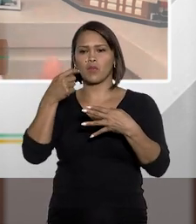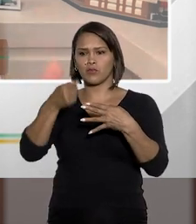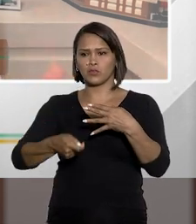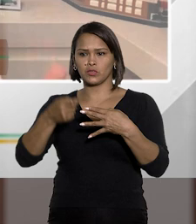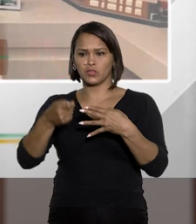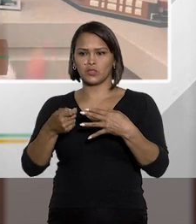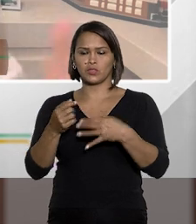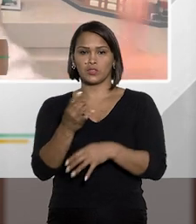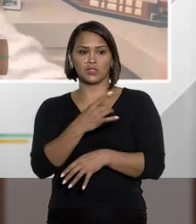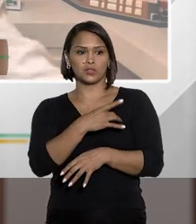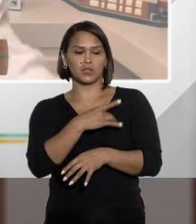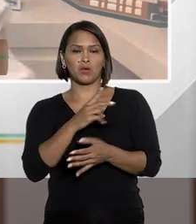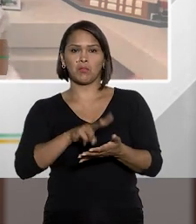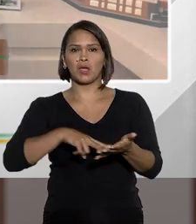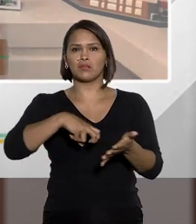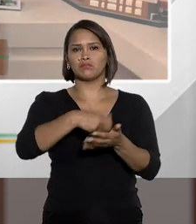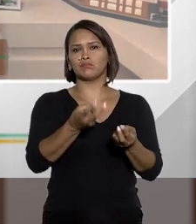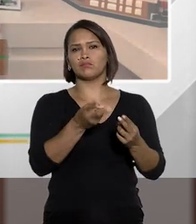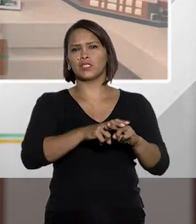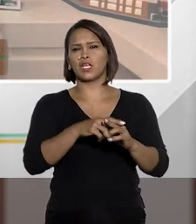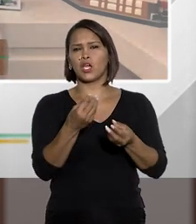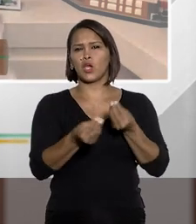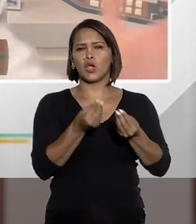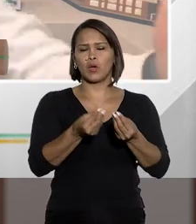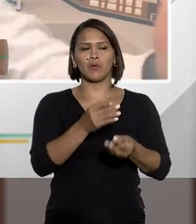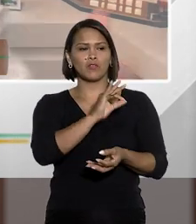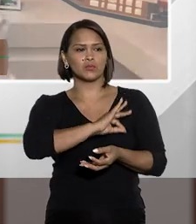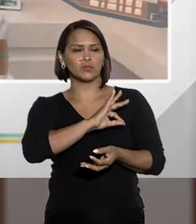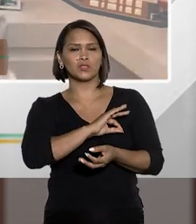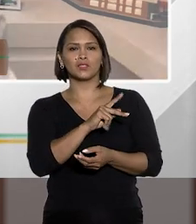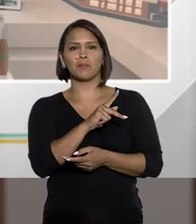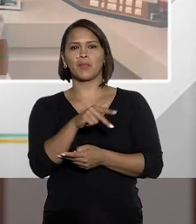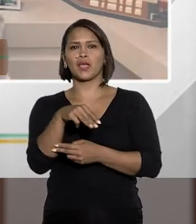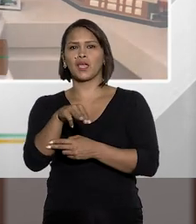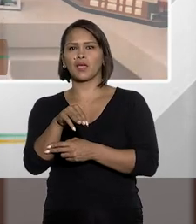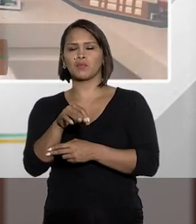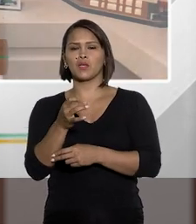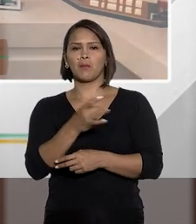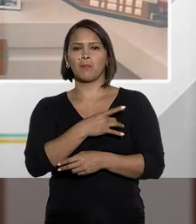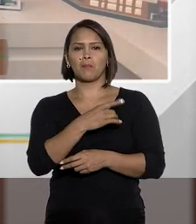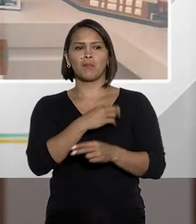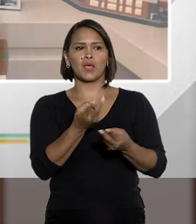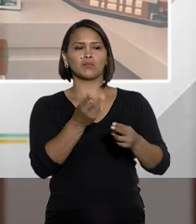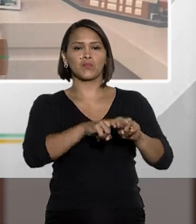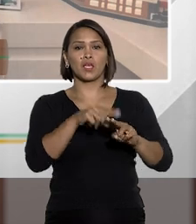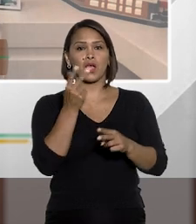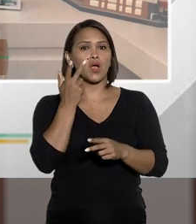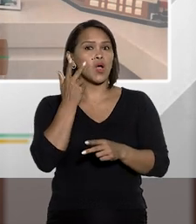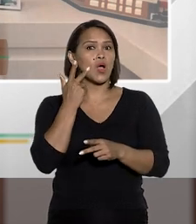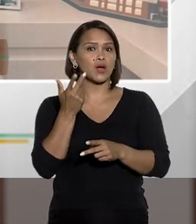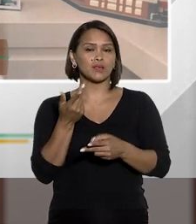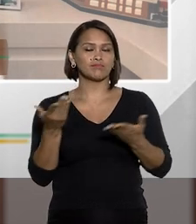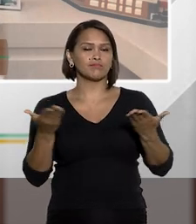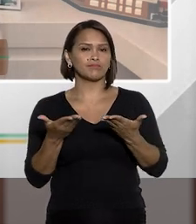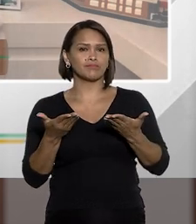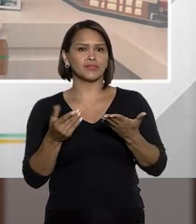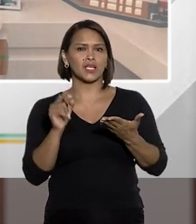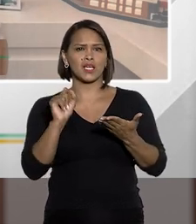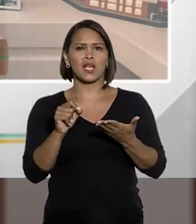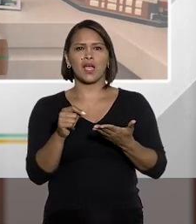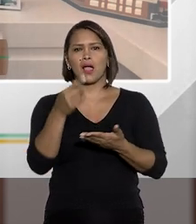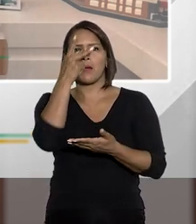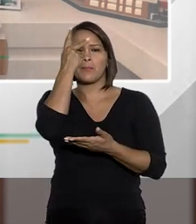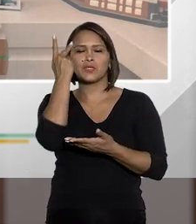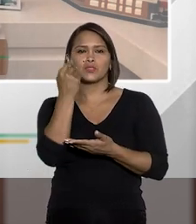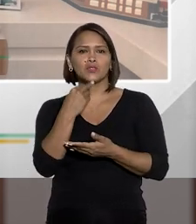vou ser juiz se eu tenho medo de prender alguém? Como é que eu vou ser policial militar se eu tenho medo de prender em flagrante? Quer dizer, a pessoa